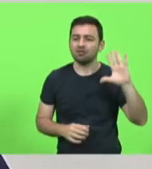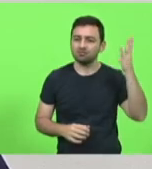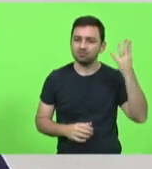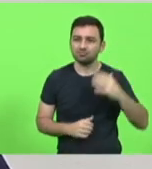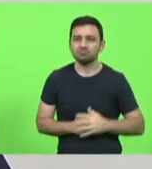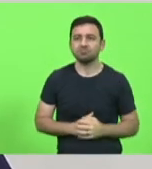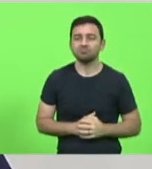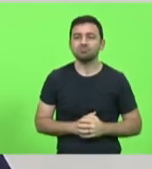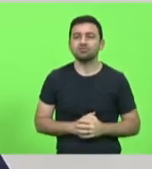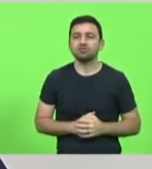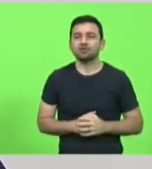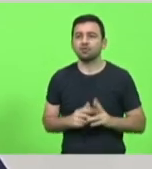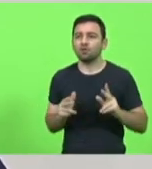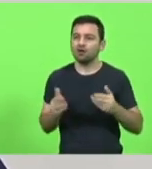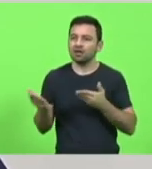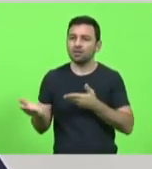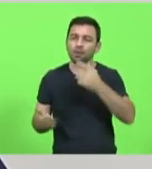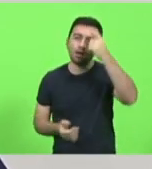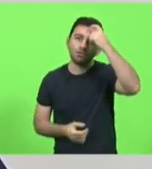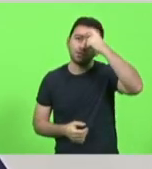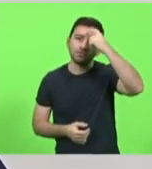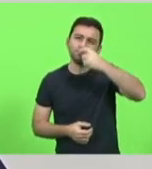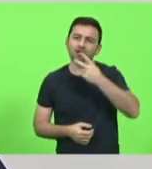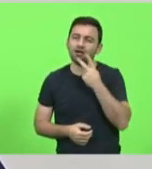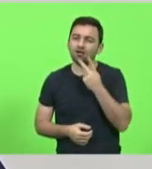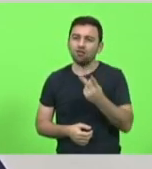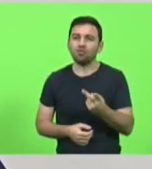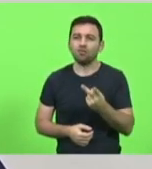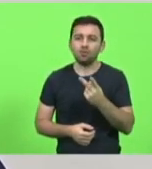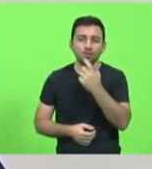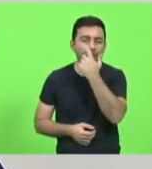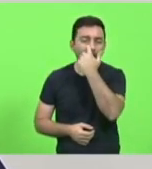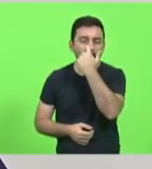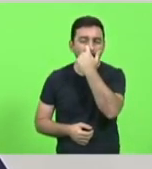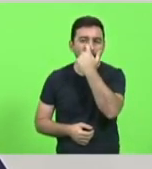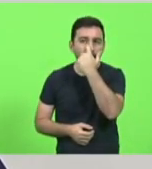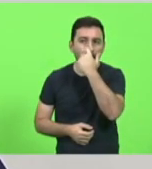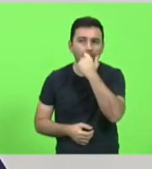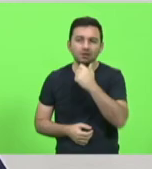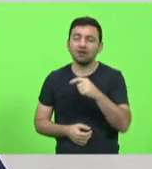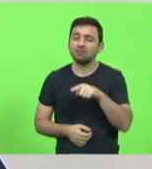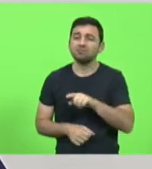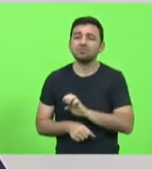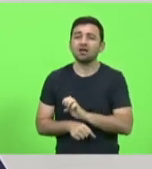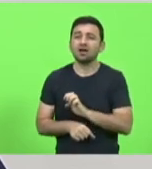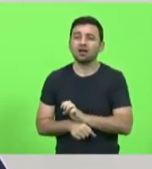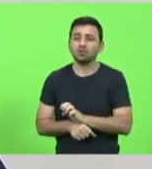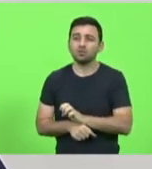Como o deputado Maurício citou aqui o exemplo do Estado do Paraná.